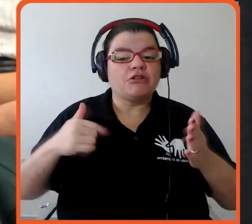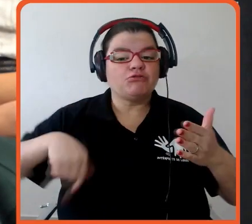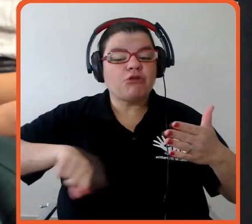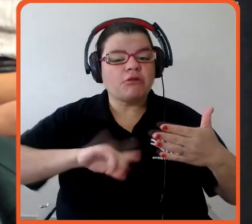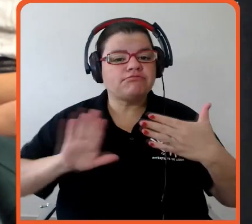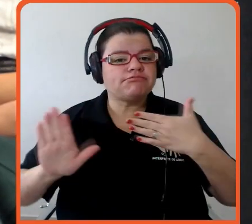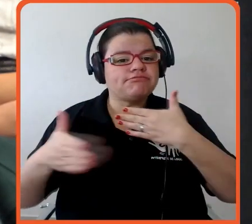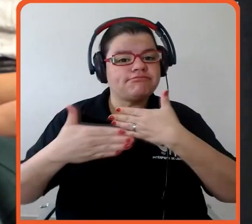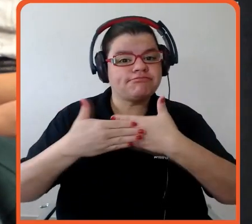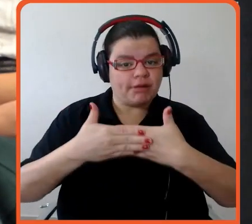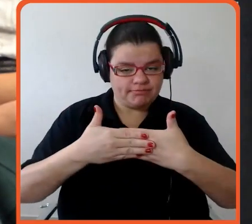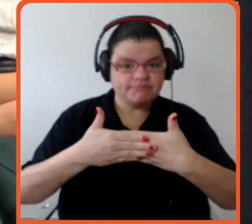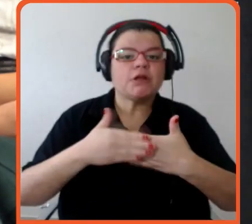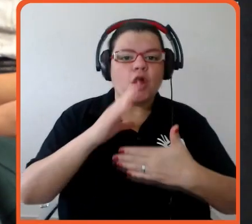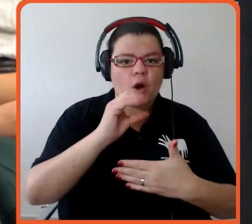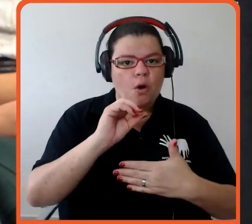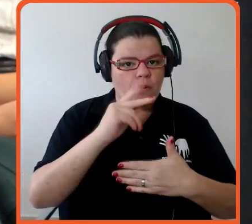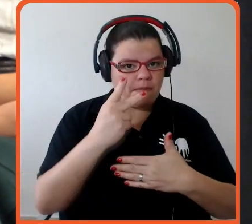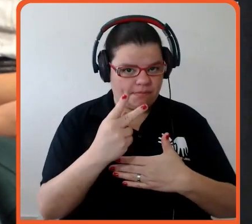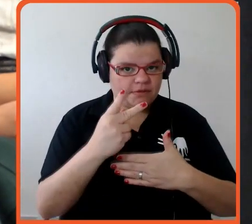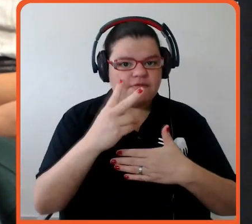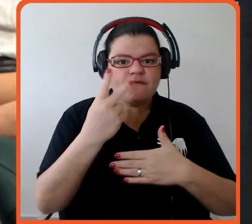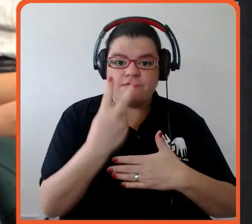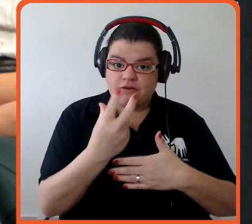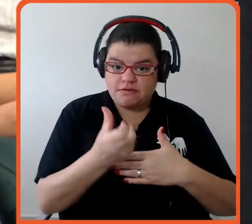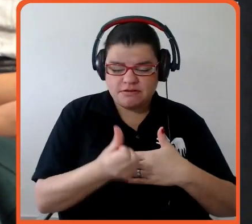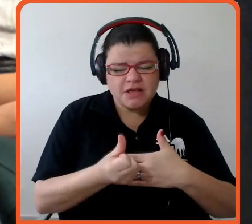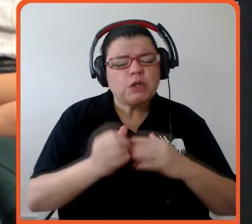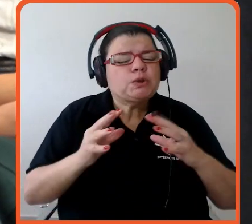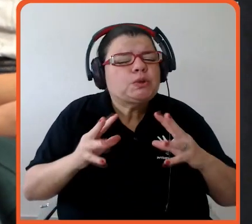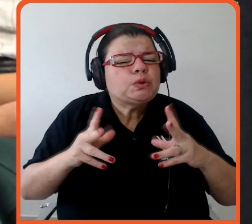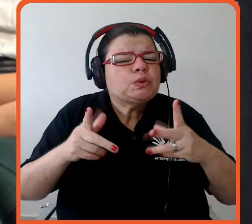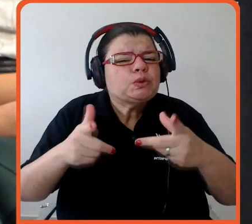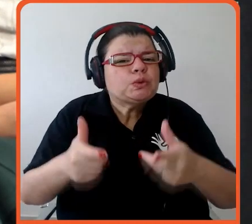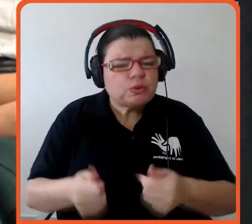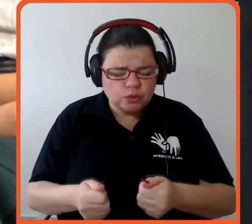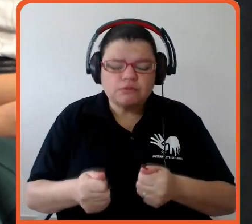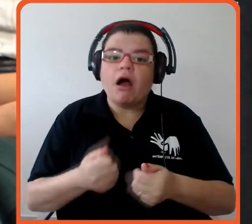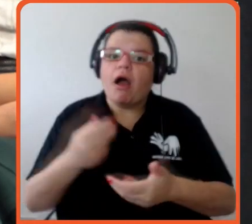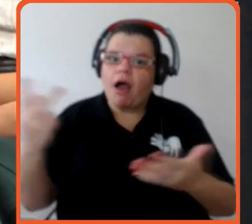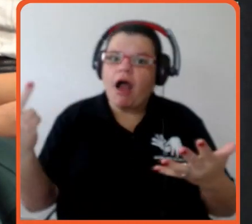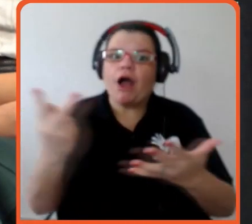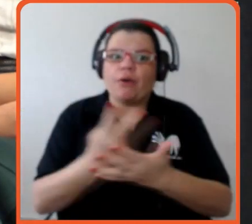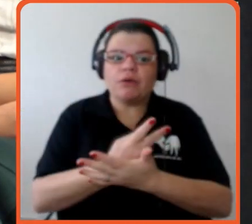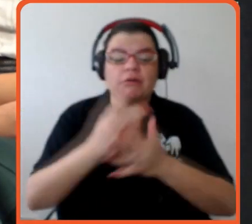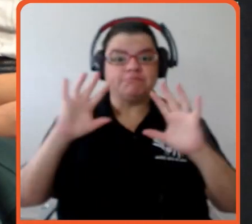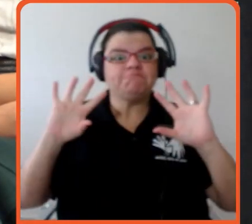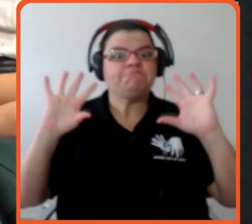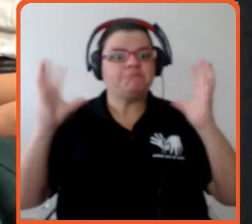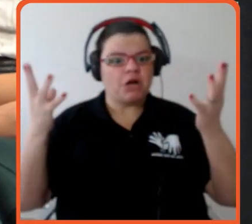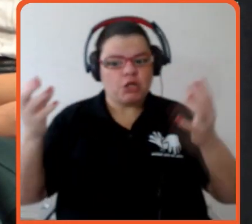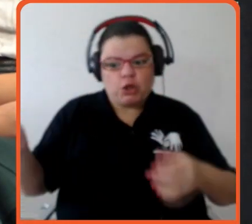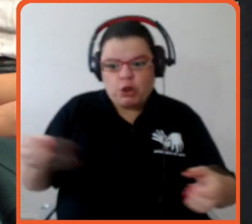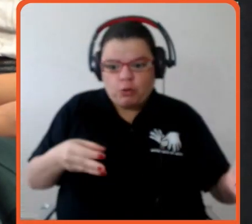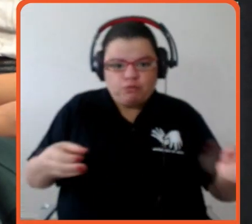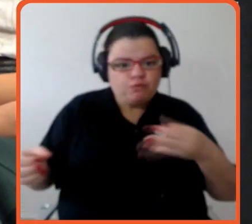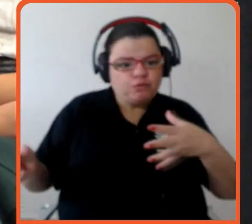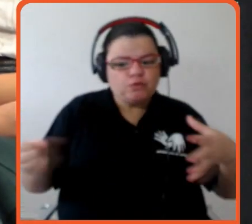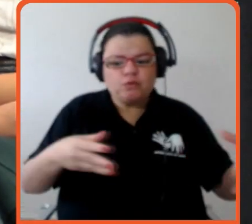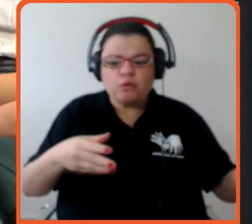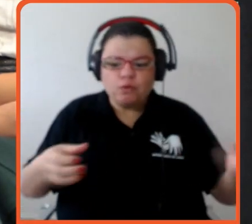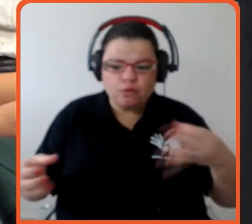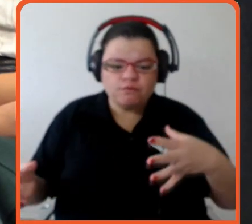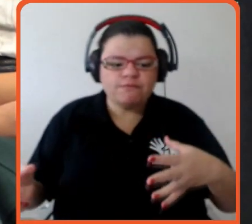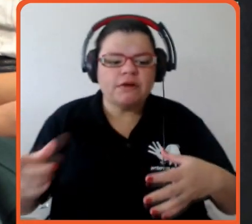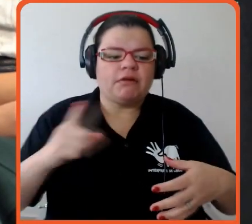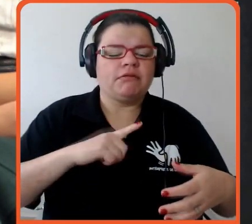26, trazer aqui tudo o que aconteceu, muita novidade nessa COPE, então desde mini acordos durante as